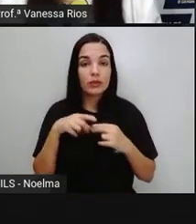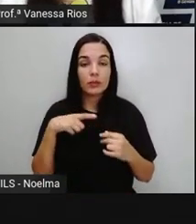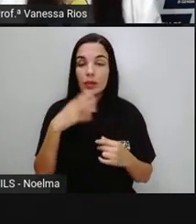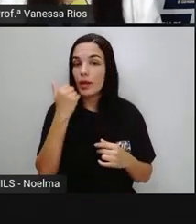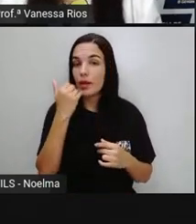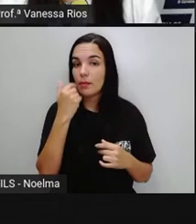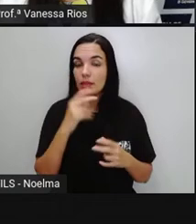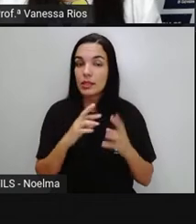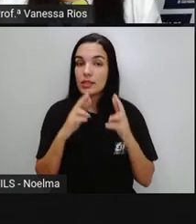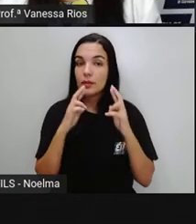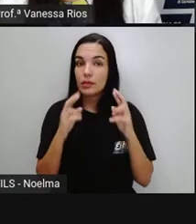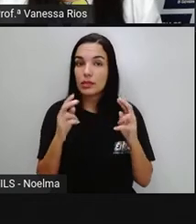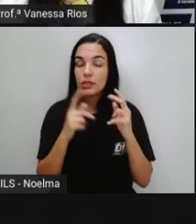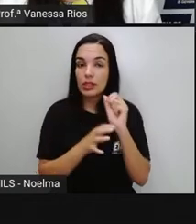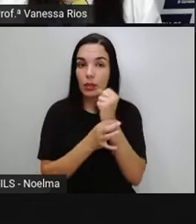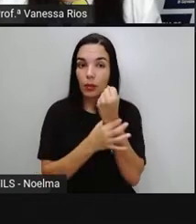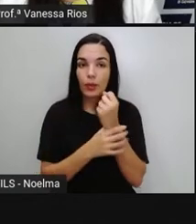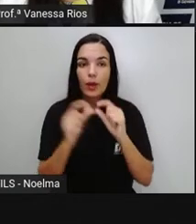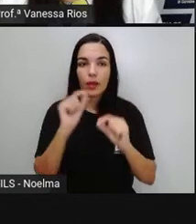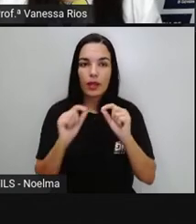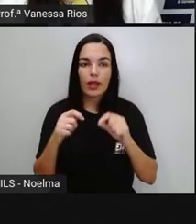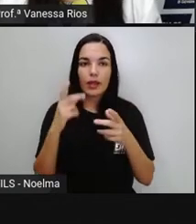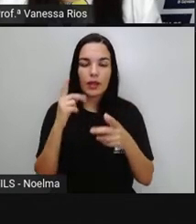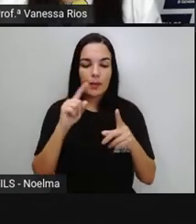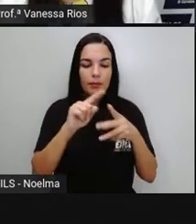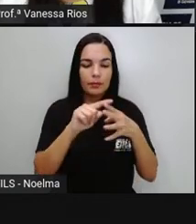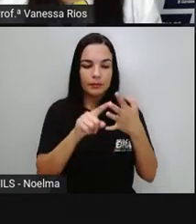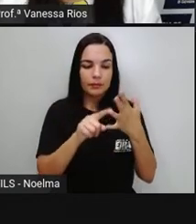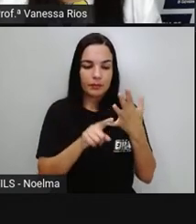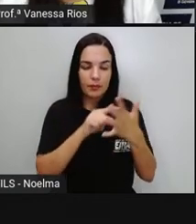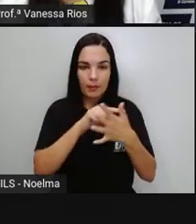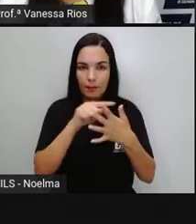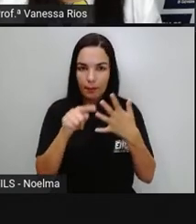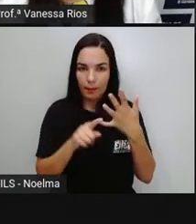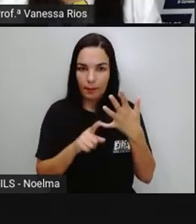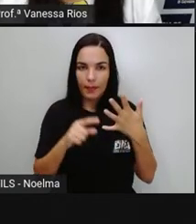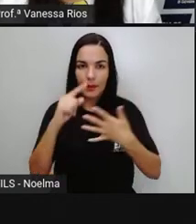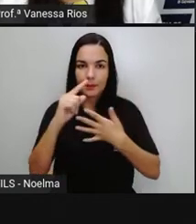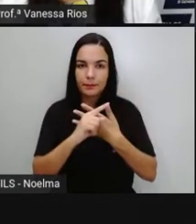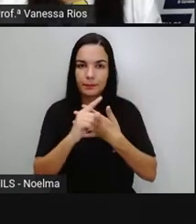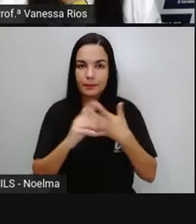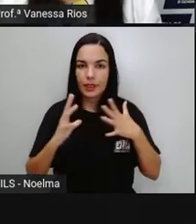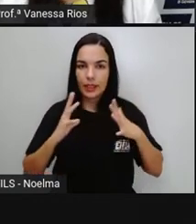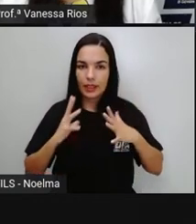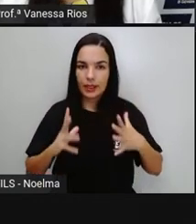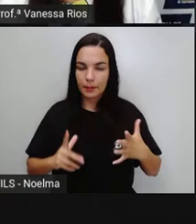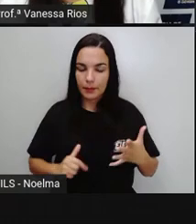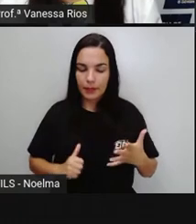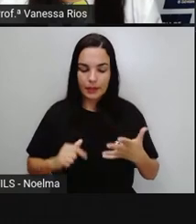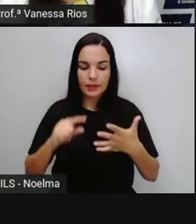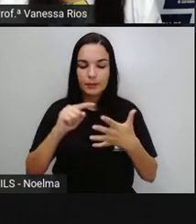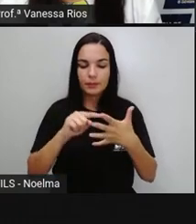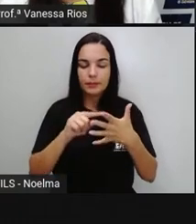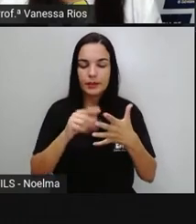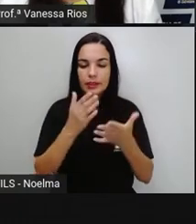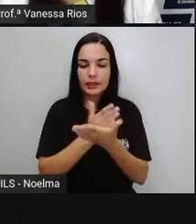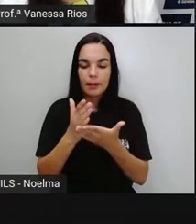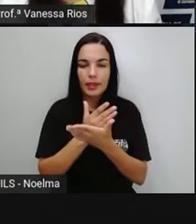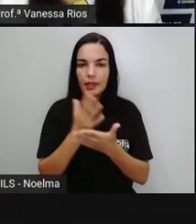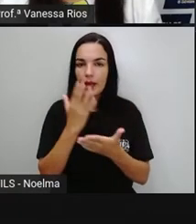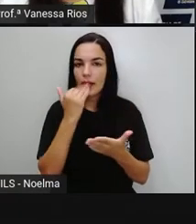Mantenha a limpeza Separe alimentos Cruz Dos cozidos Cozinhe bem os alimentos